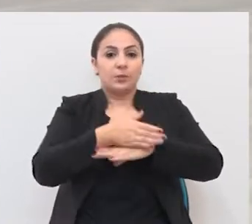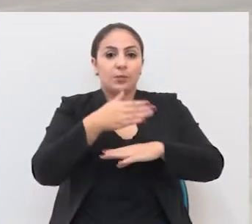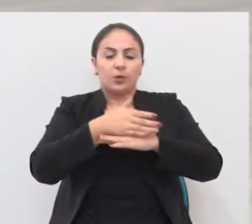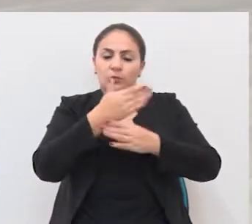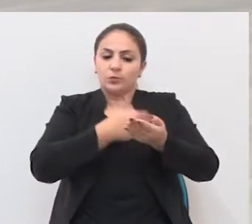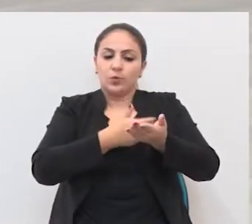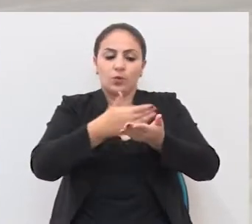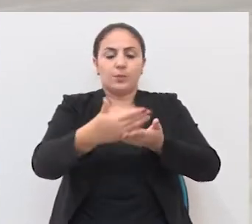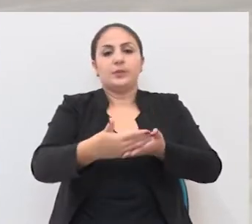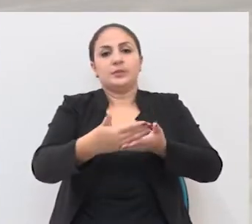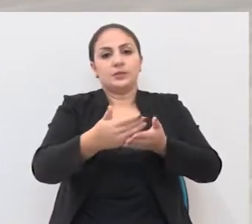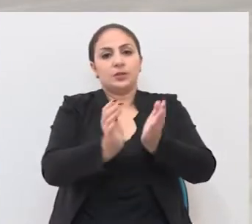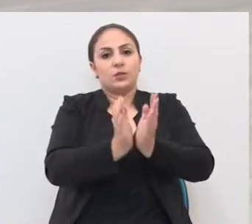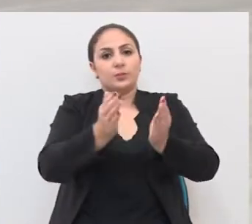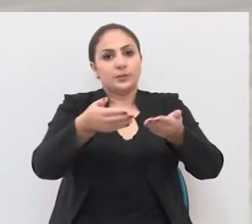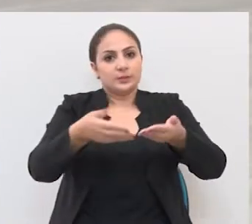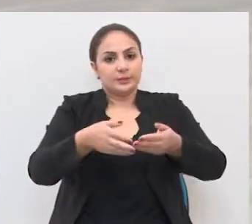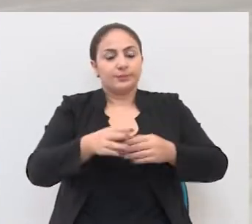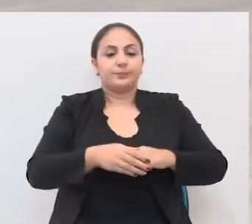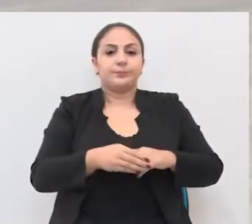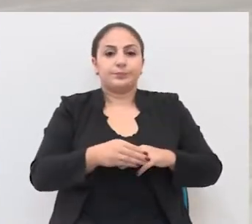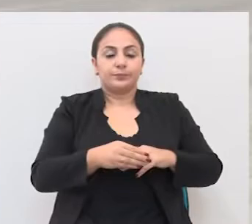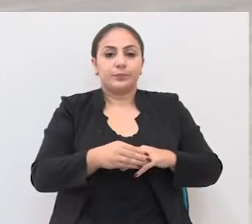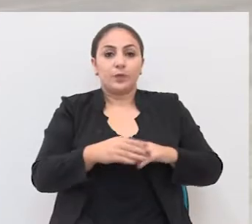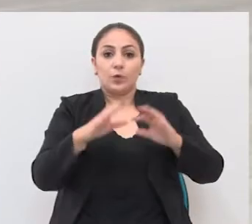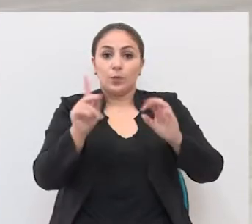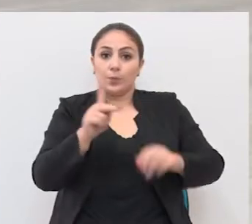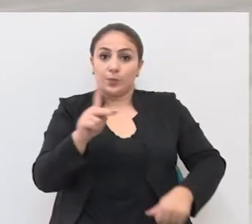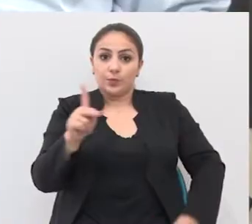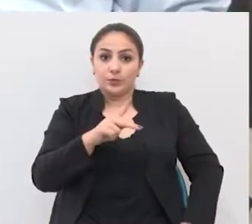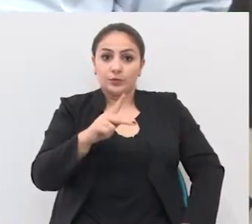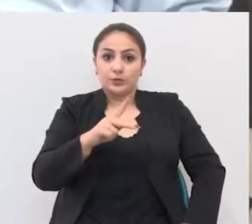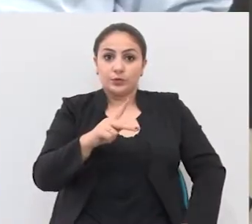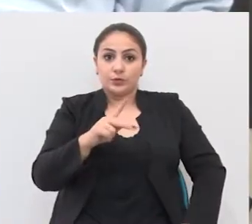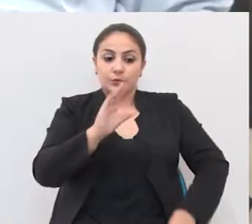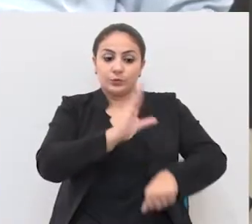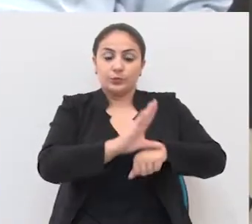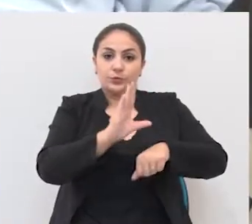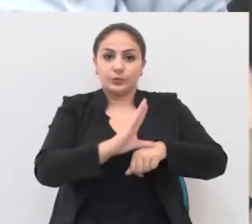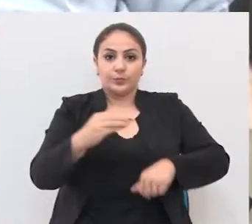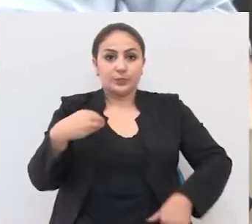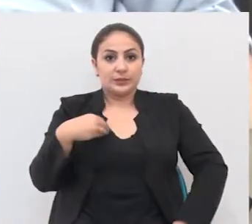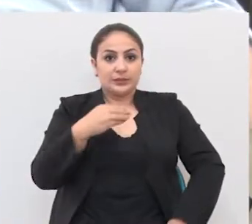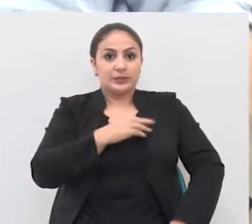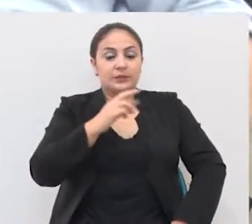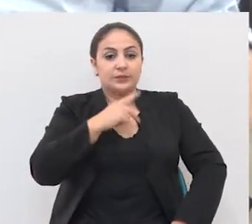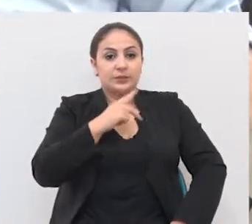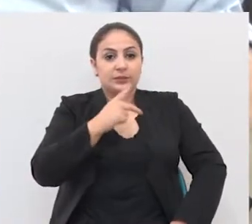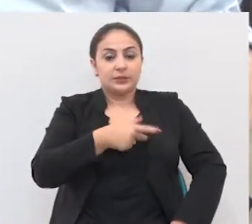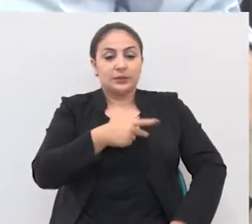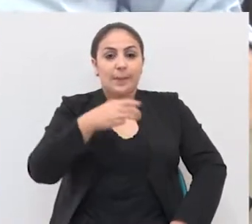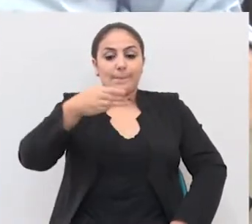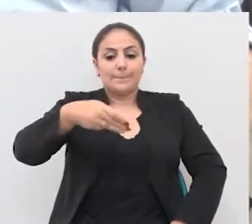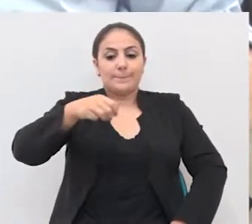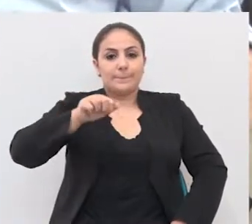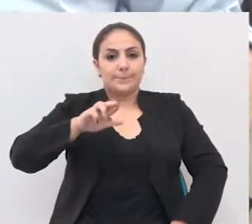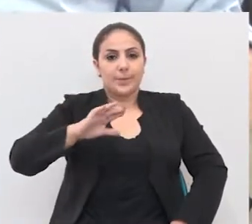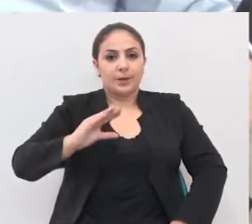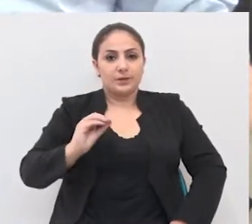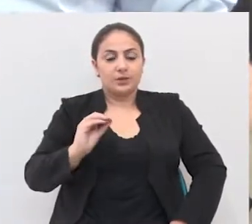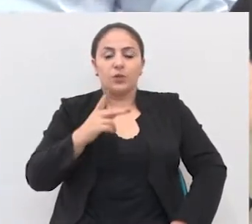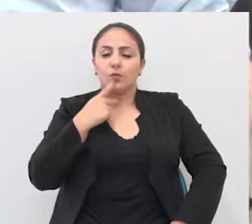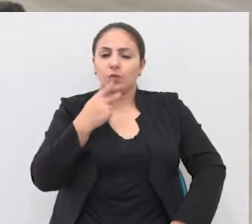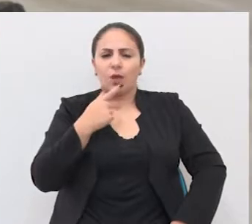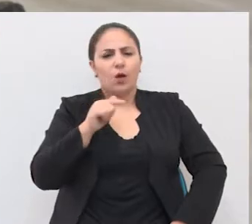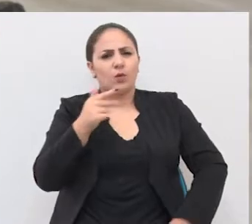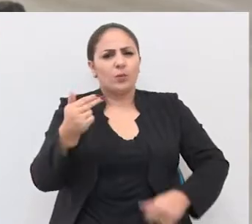que esteve presente desde o início da frente parlamentar. O professor do curso de Medicina Veterinária, Márcio